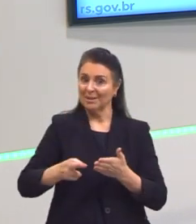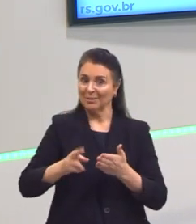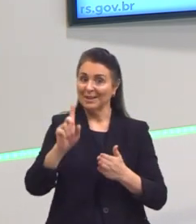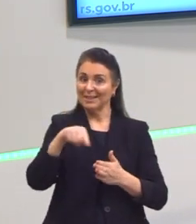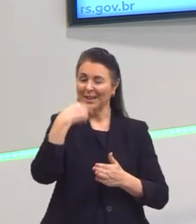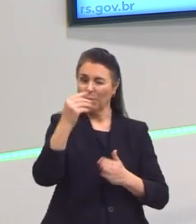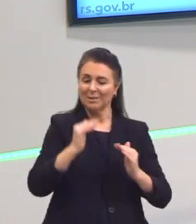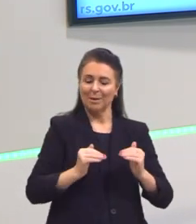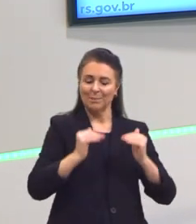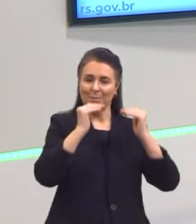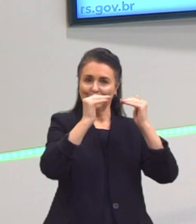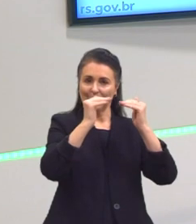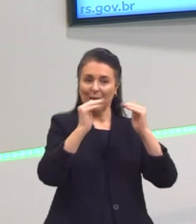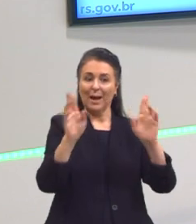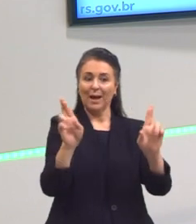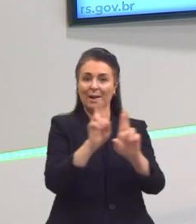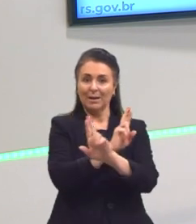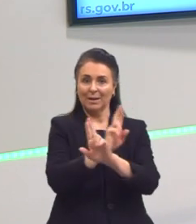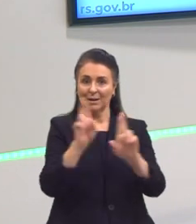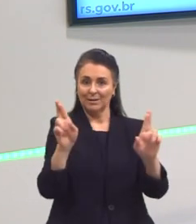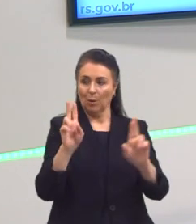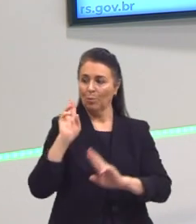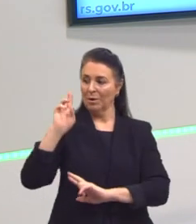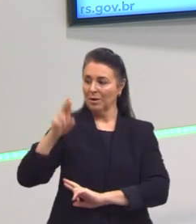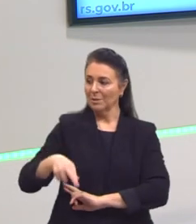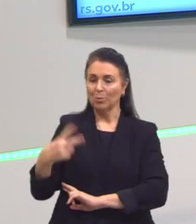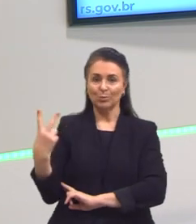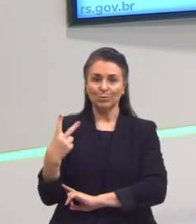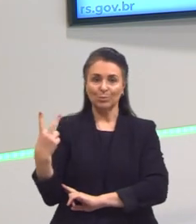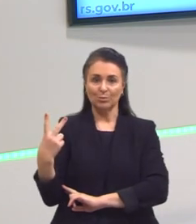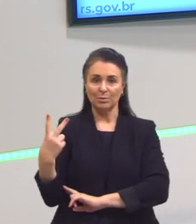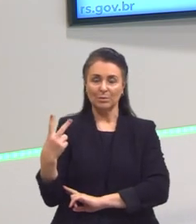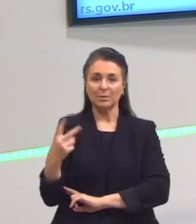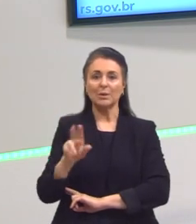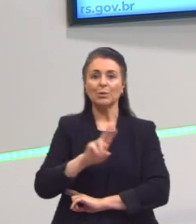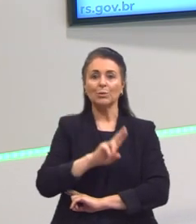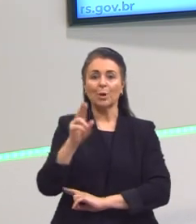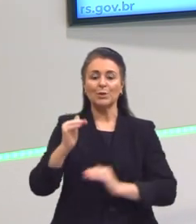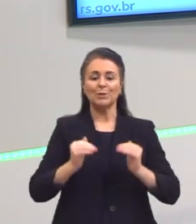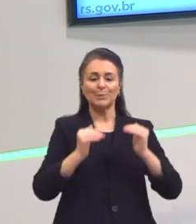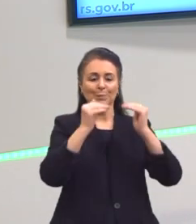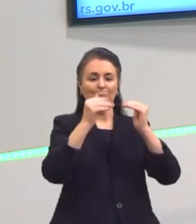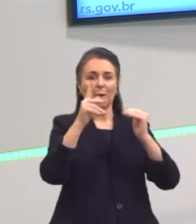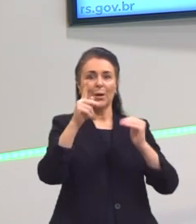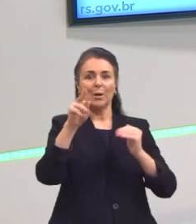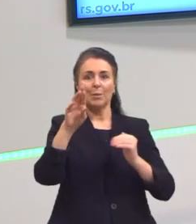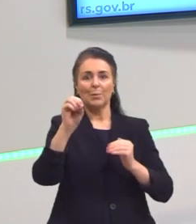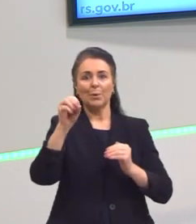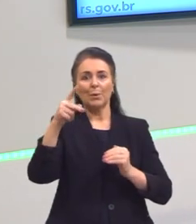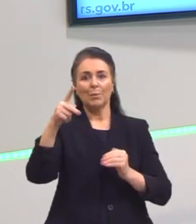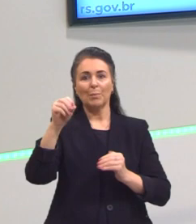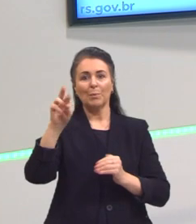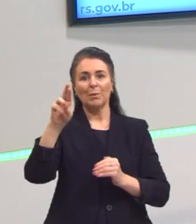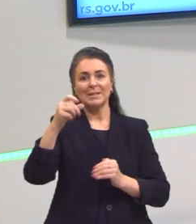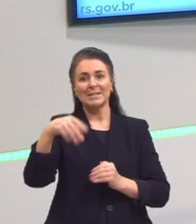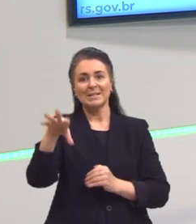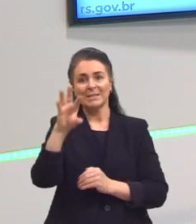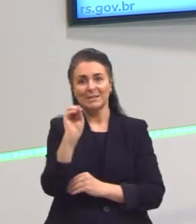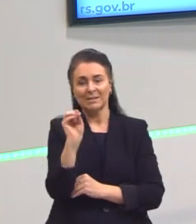vai estudar a relação entre duas razões, que é o que nós chamamos de proporção, certo? Pessoal,